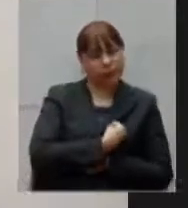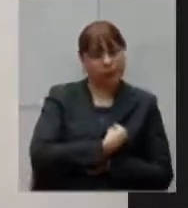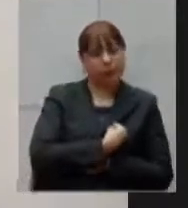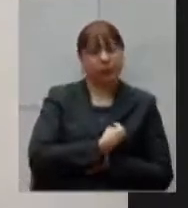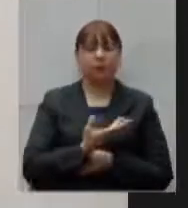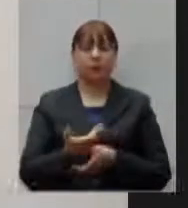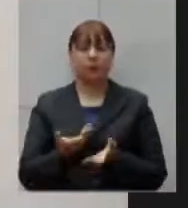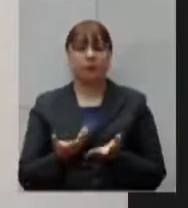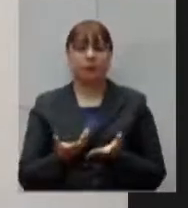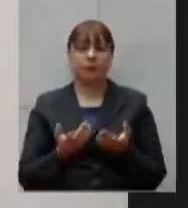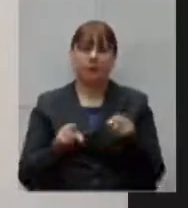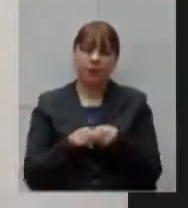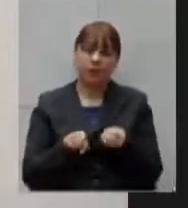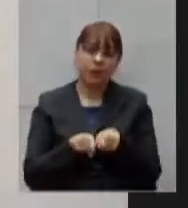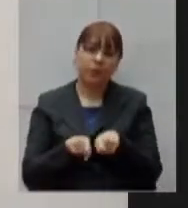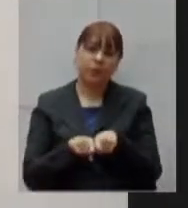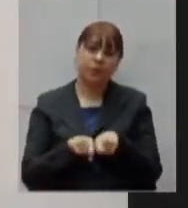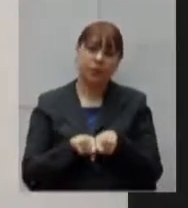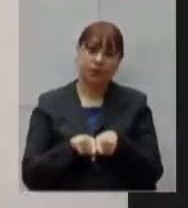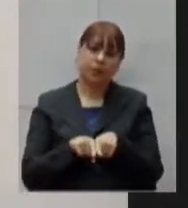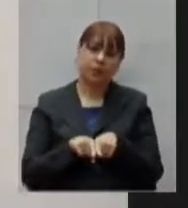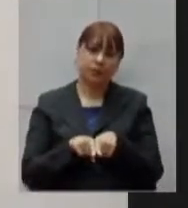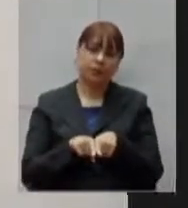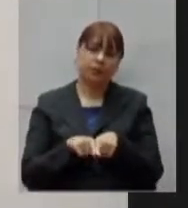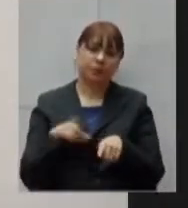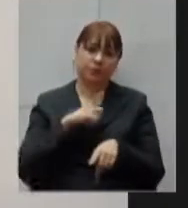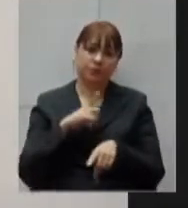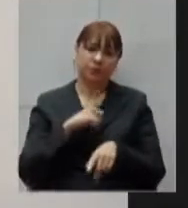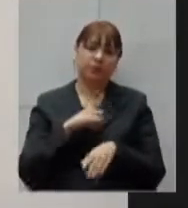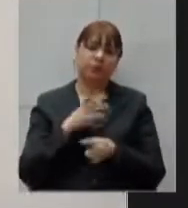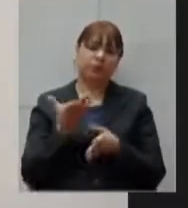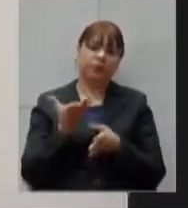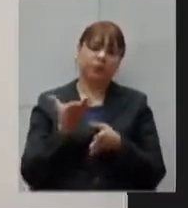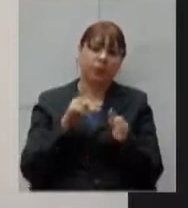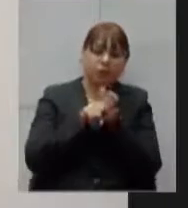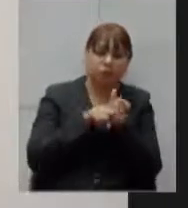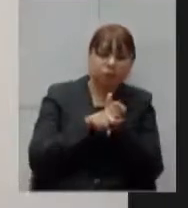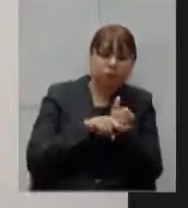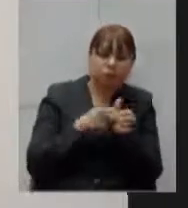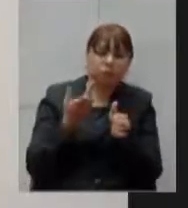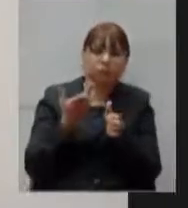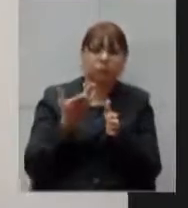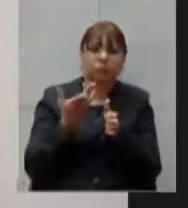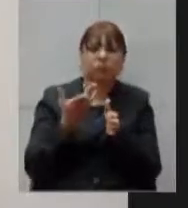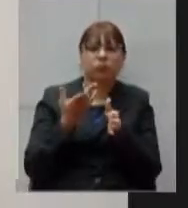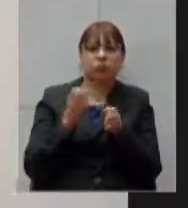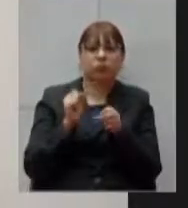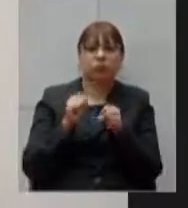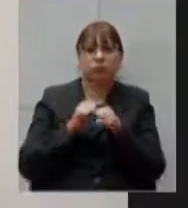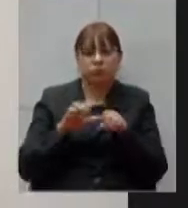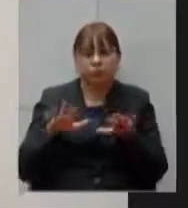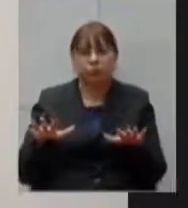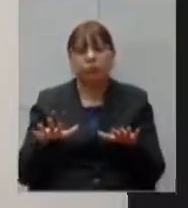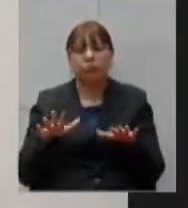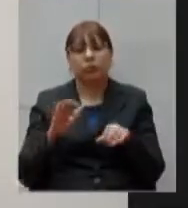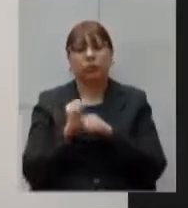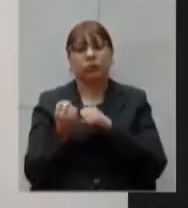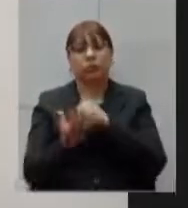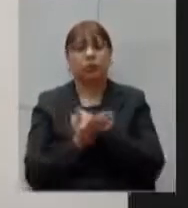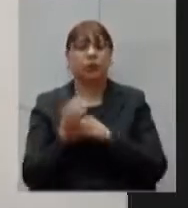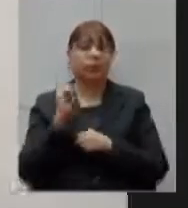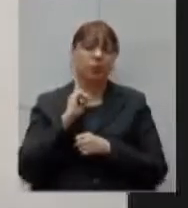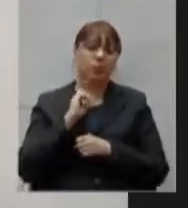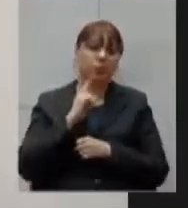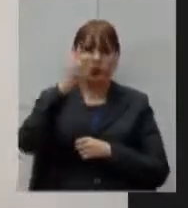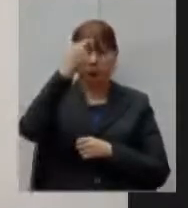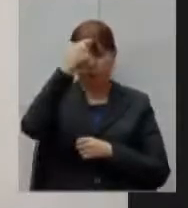interferiu num diagnóstico epidemiológico mais consistente para o programa Minas Consciente a forma